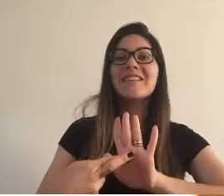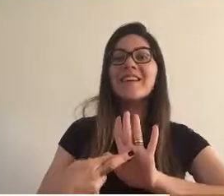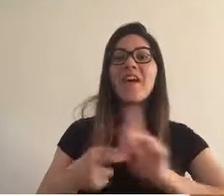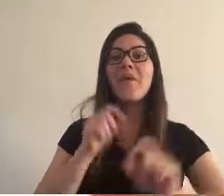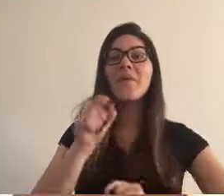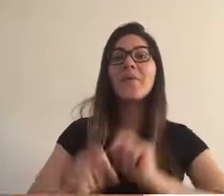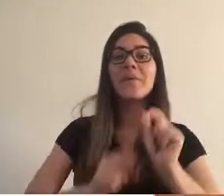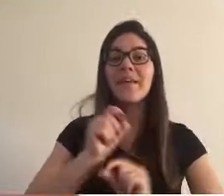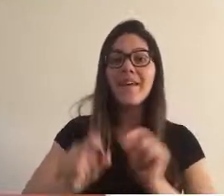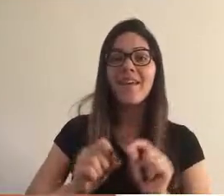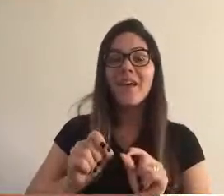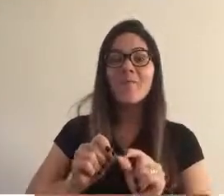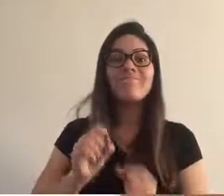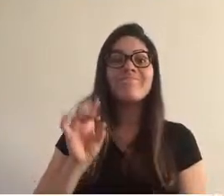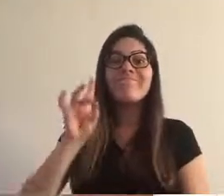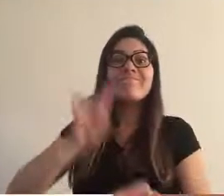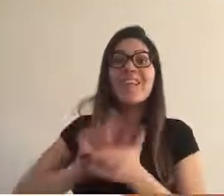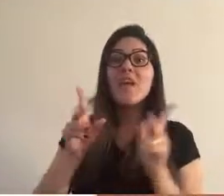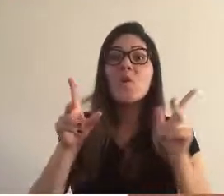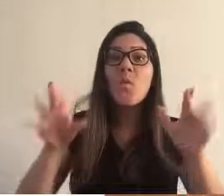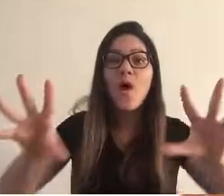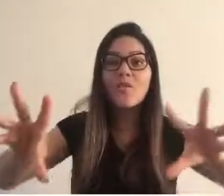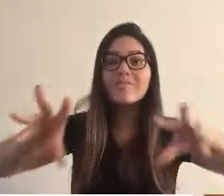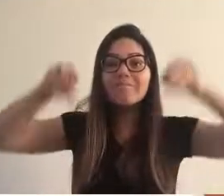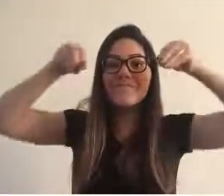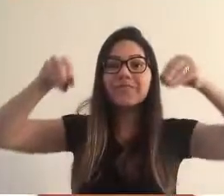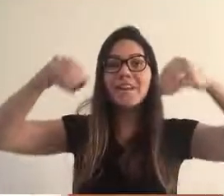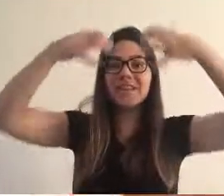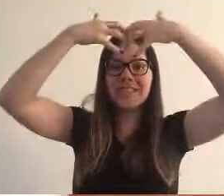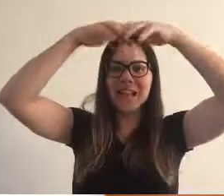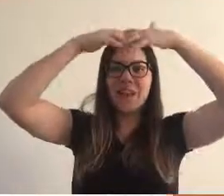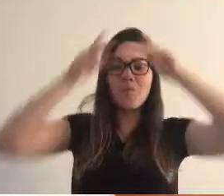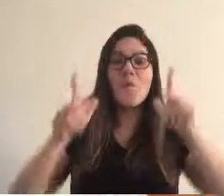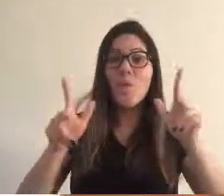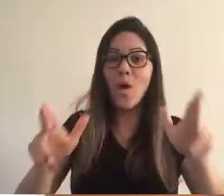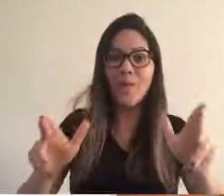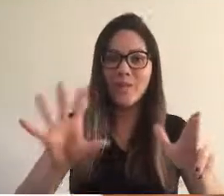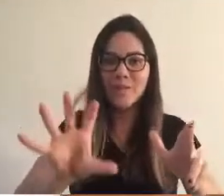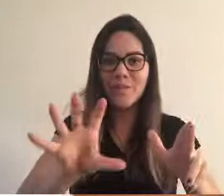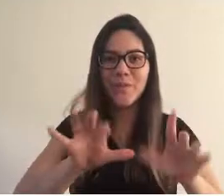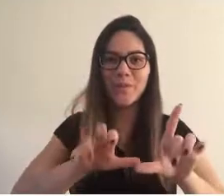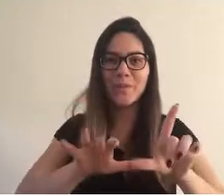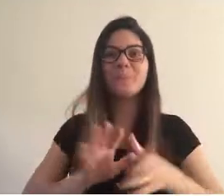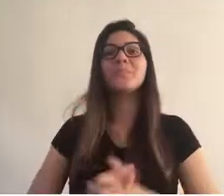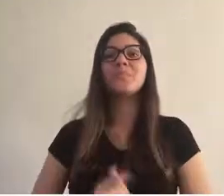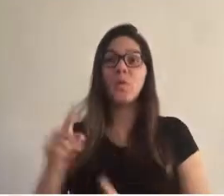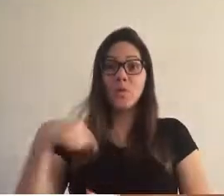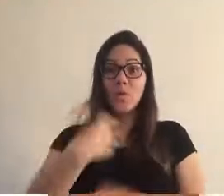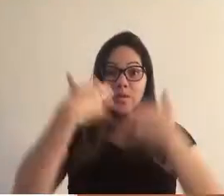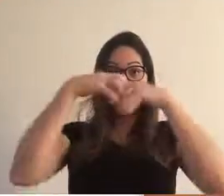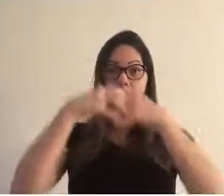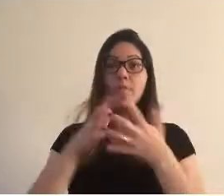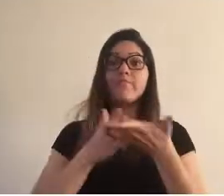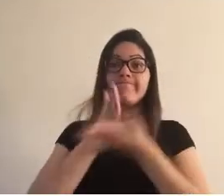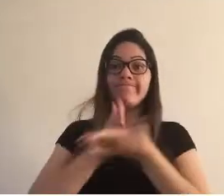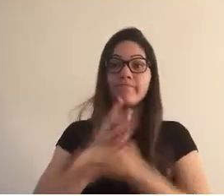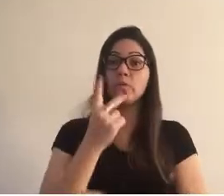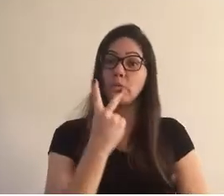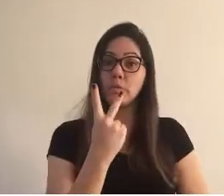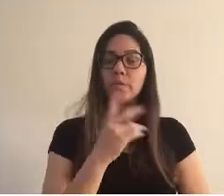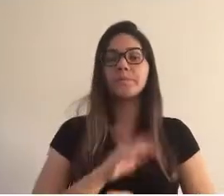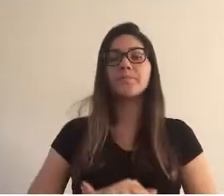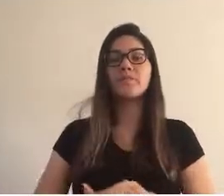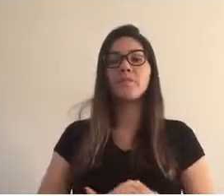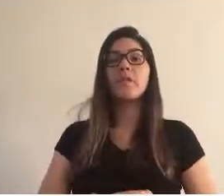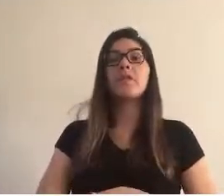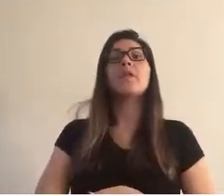fidedigna do processo de aprendizagem do cérebro humano. Nosso cérebro pode ser dividido em duas partes. O menor é